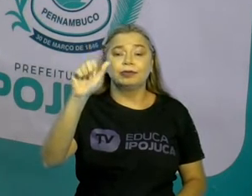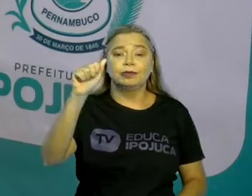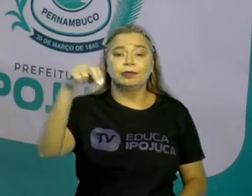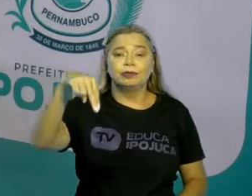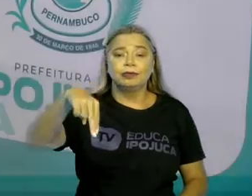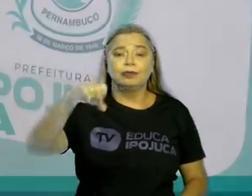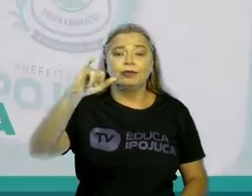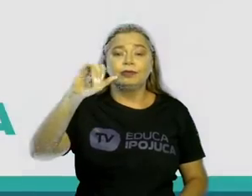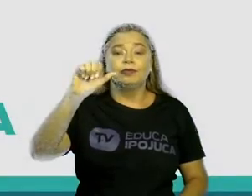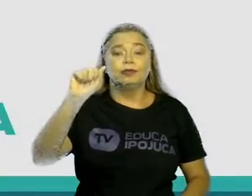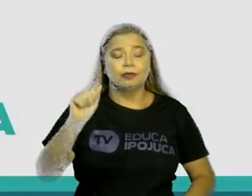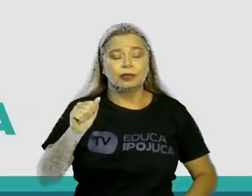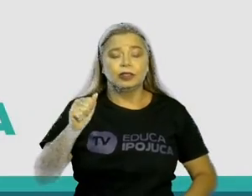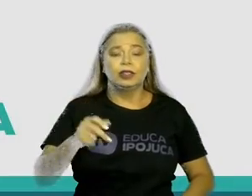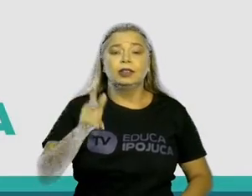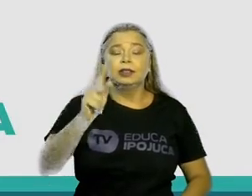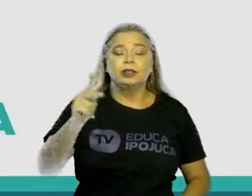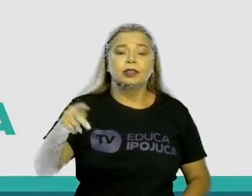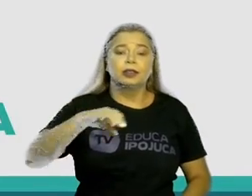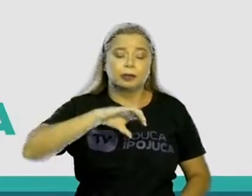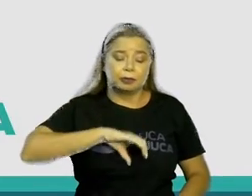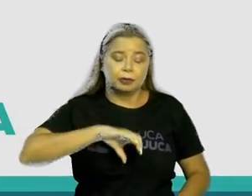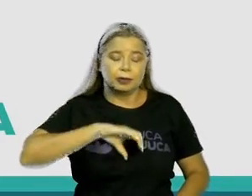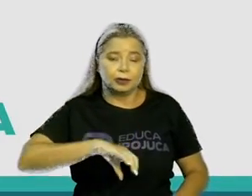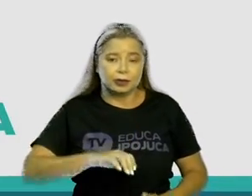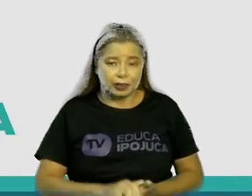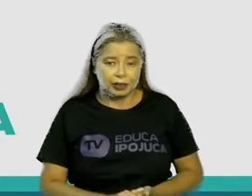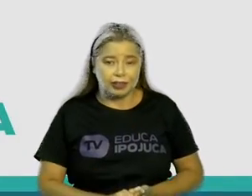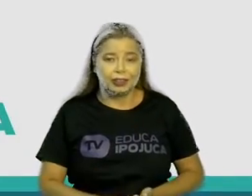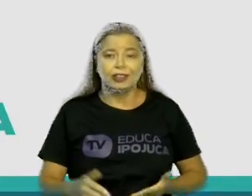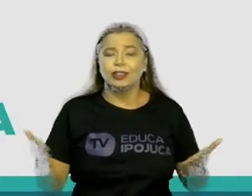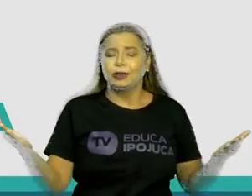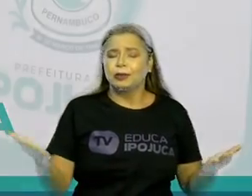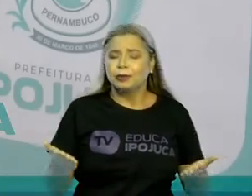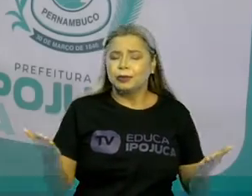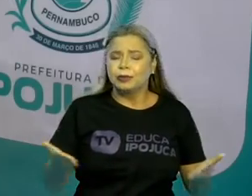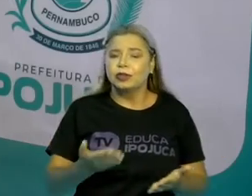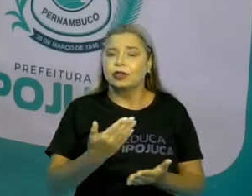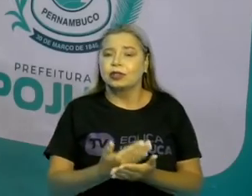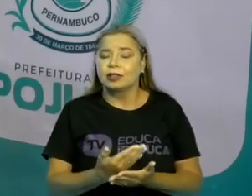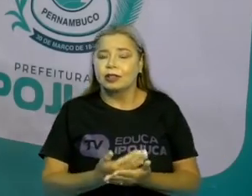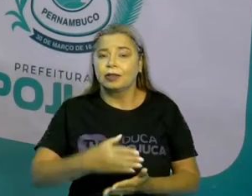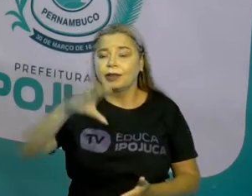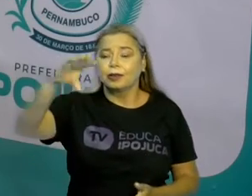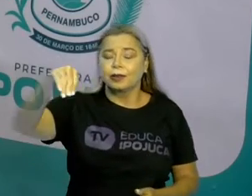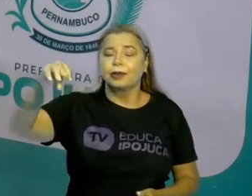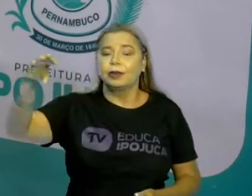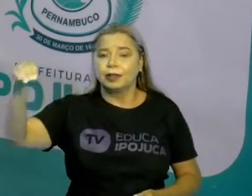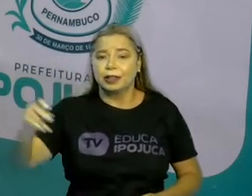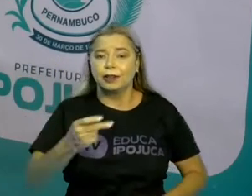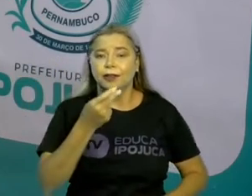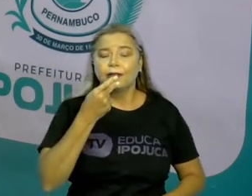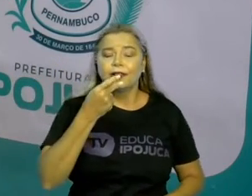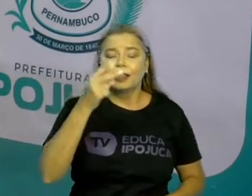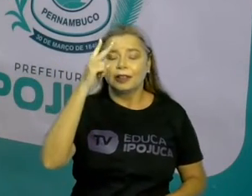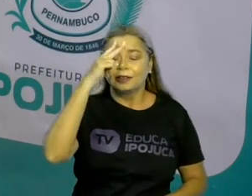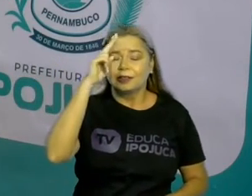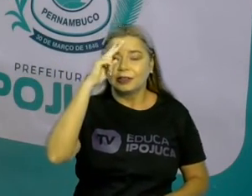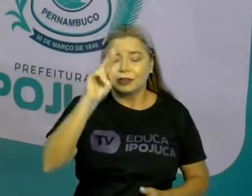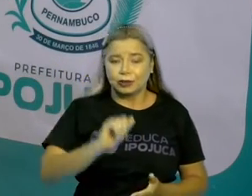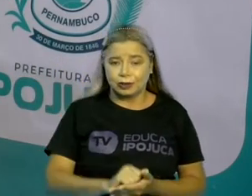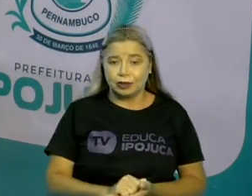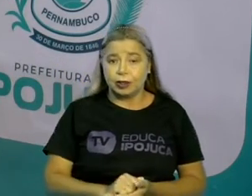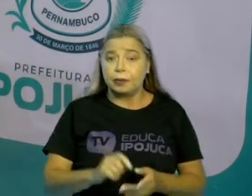de hoje é Cordel, contando uma história. Mas antes de falarmos sobre o tema da nossa aula de hoje,